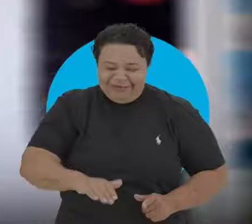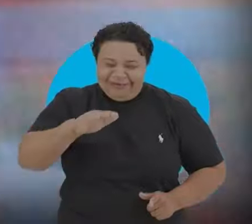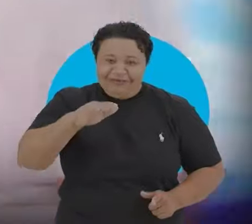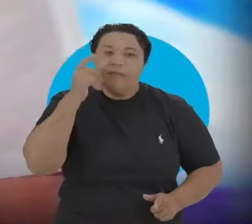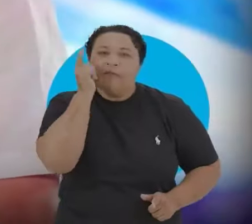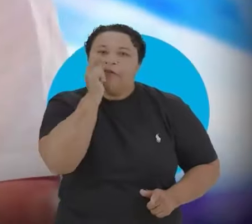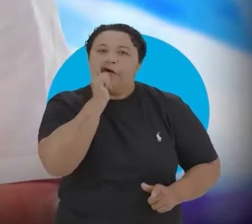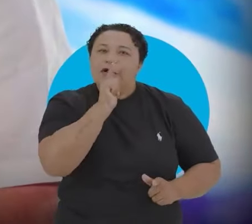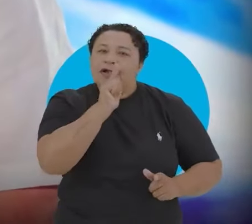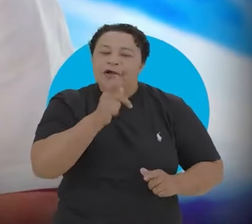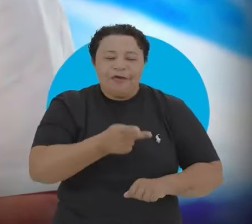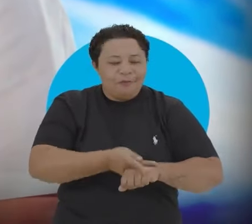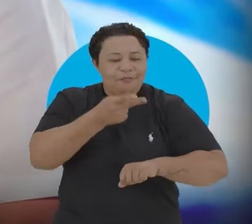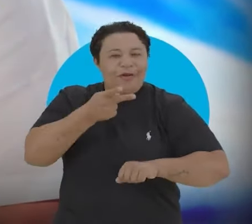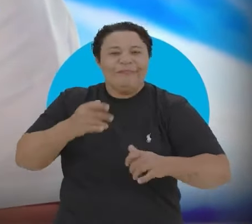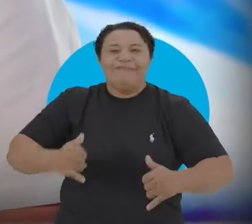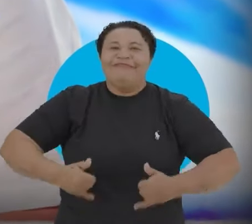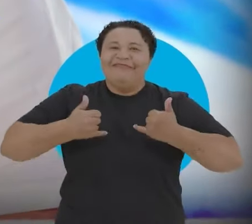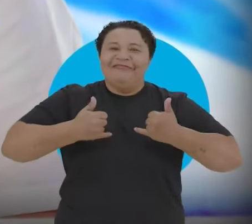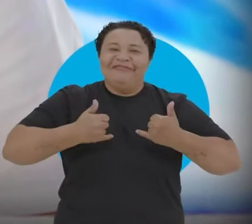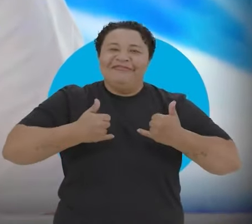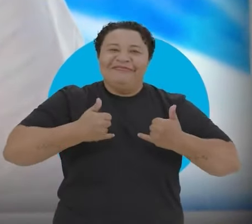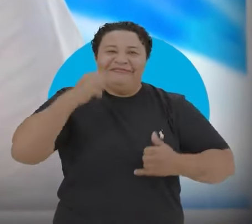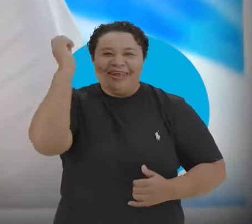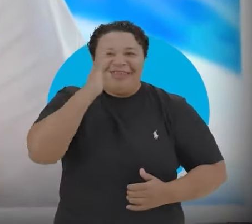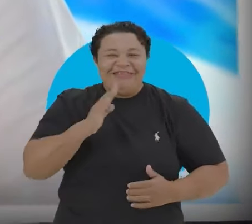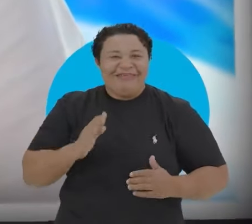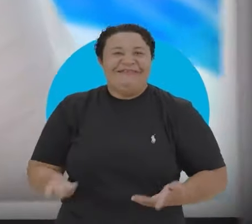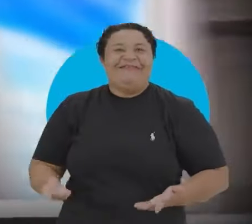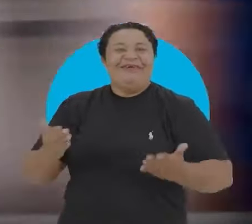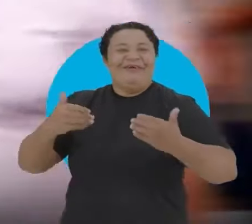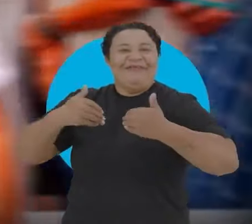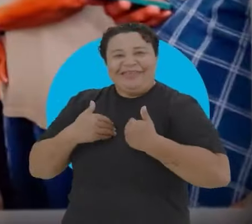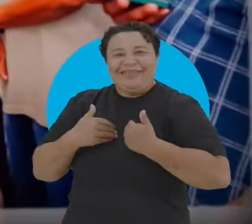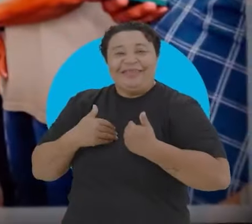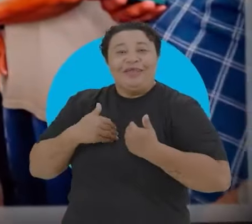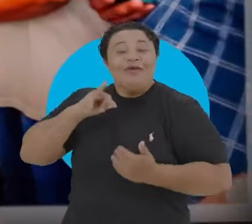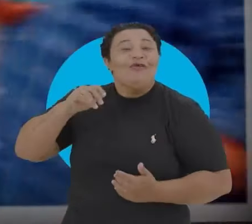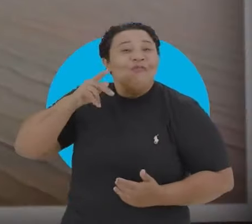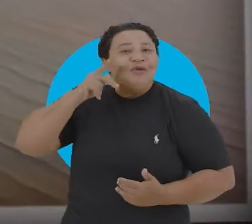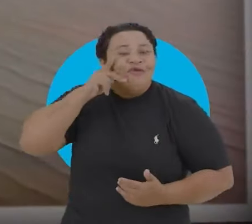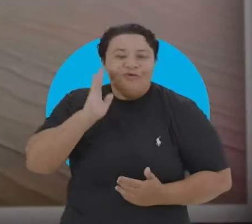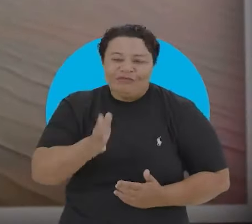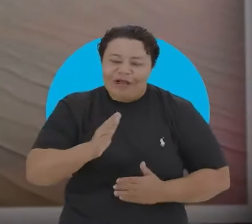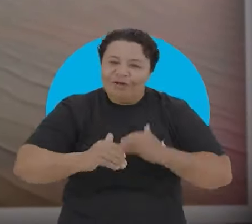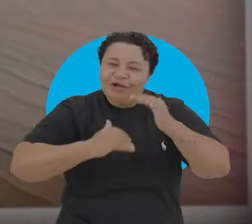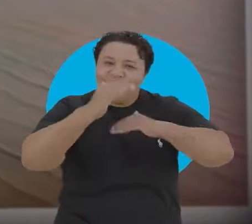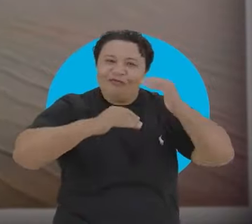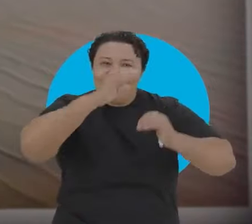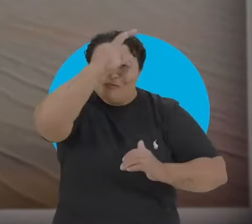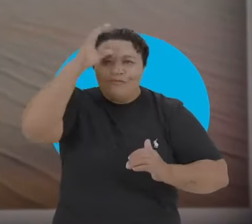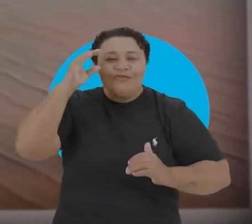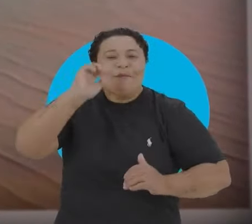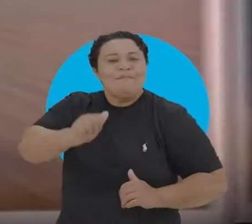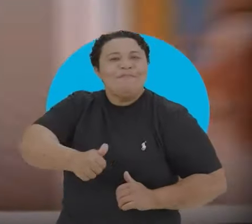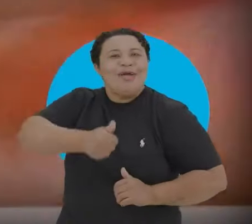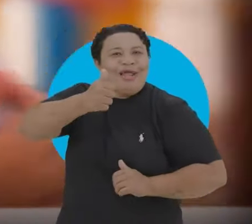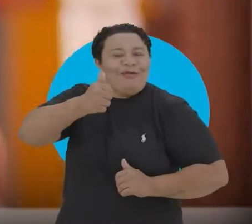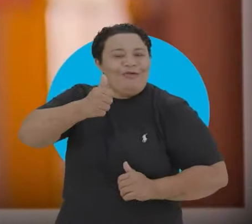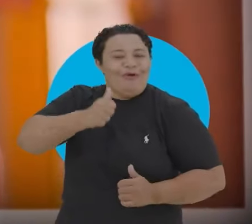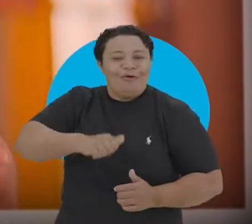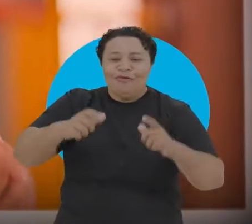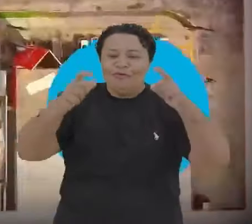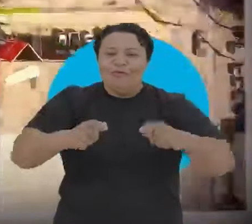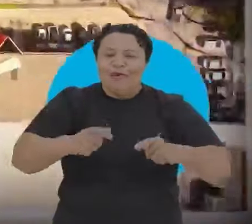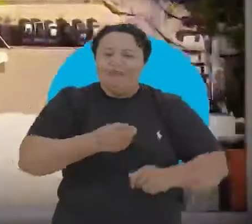crianças Que recebeu o prêmio Orgulho Autista Brasil Cícero fez João Pessoa avançar E se tornar a melhor